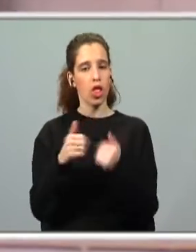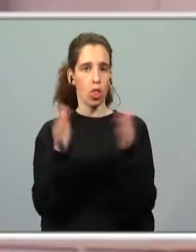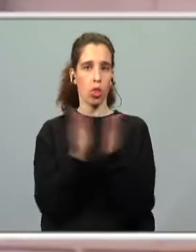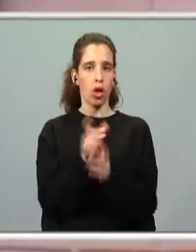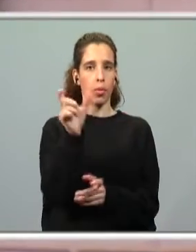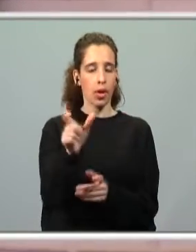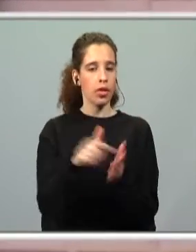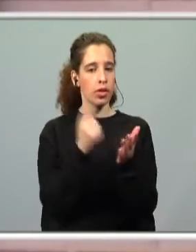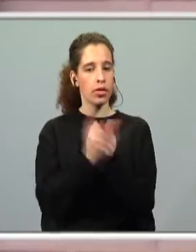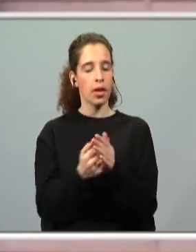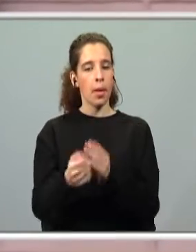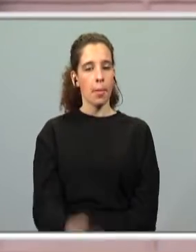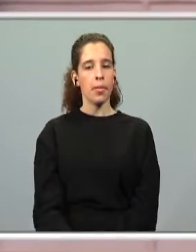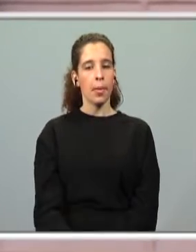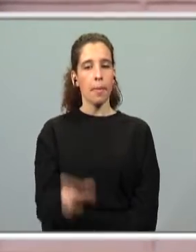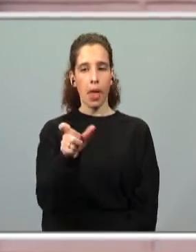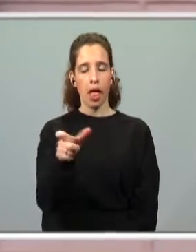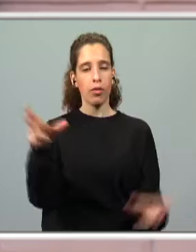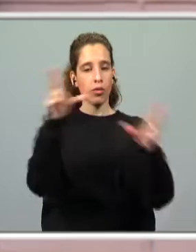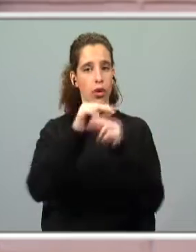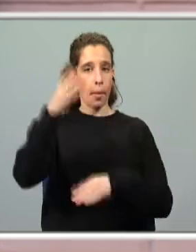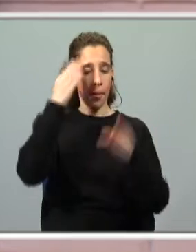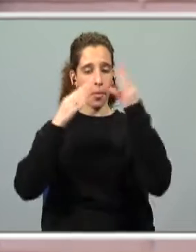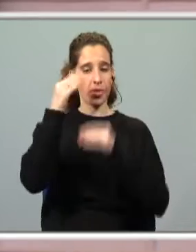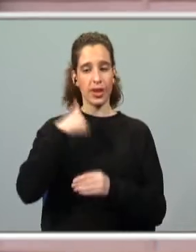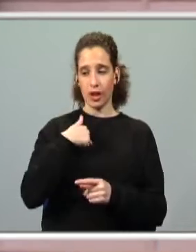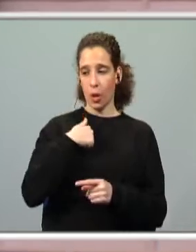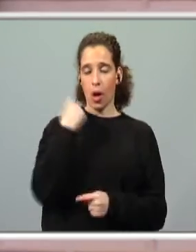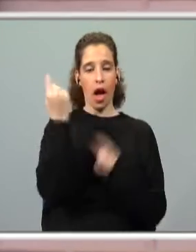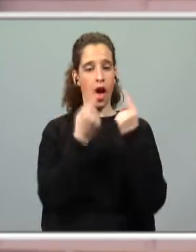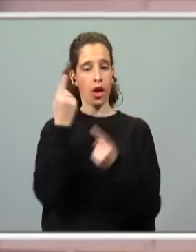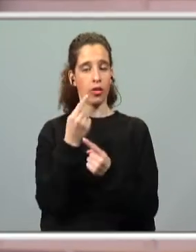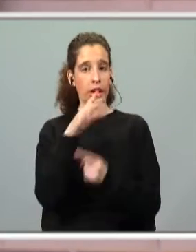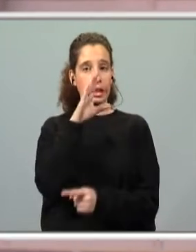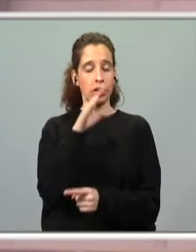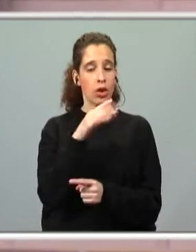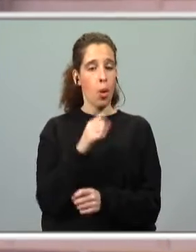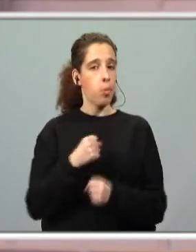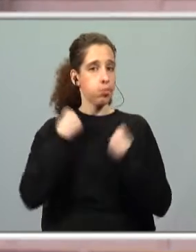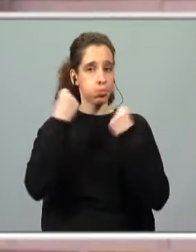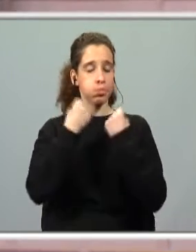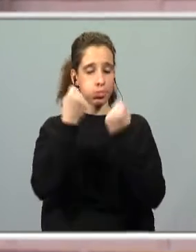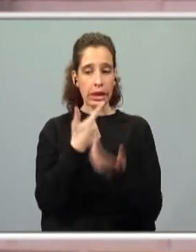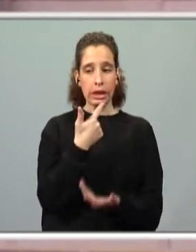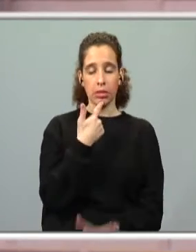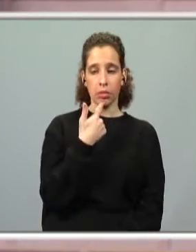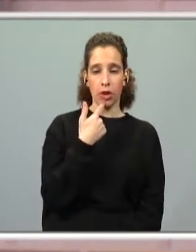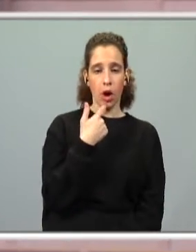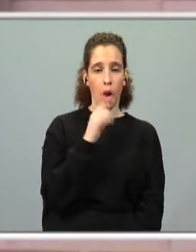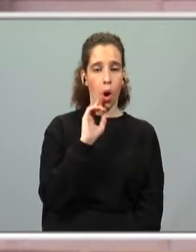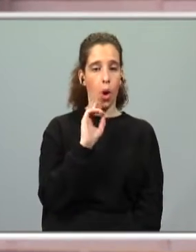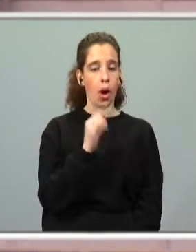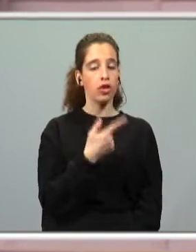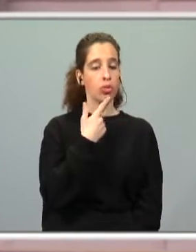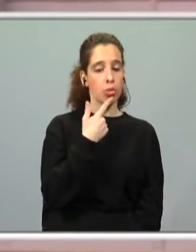aprender palavras novas e eu nem sempre consigo perceber quais serão aquelas que tu entendes e as que